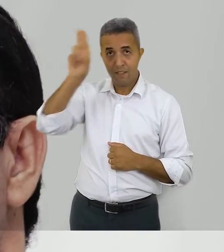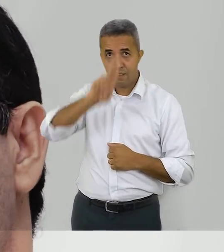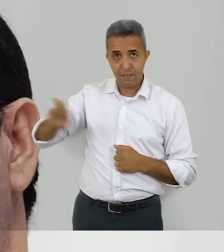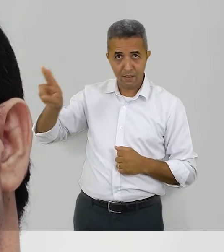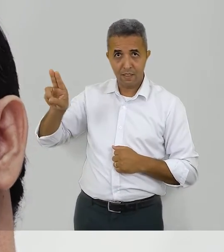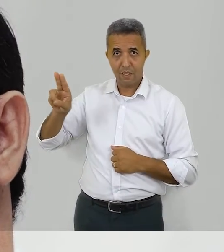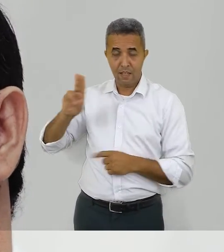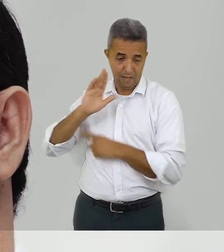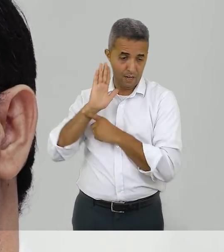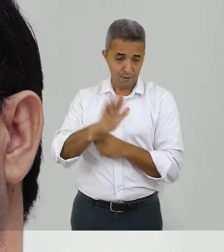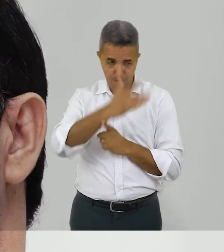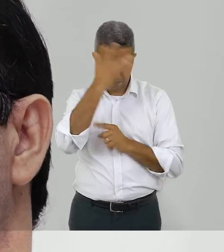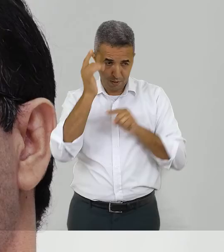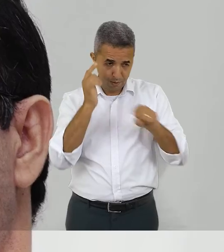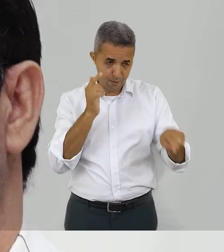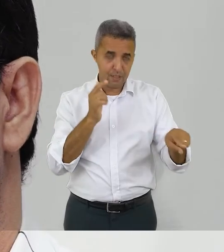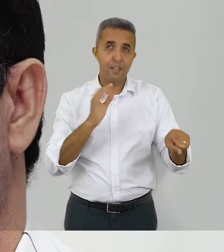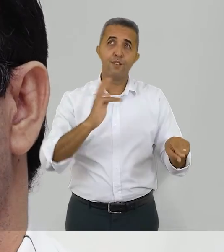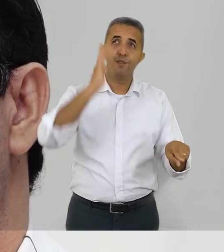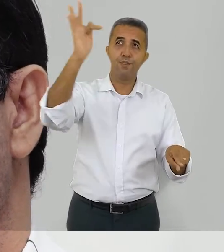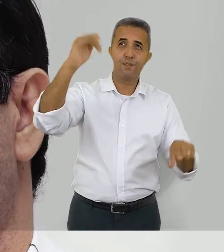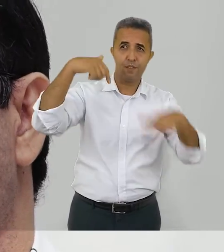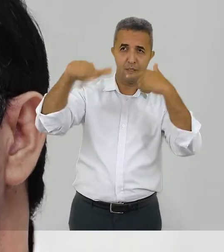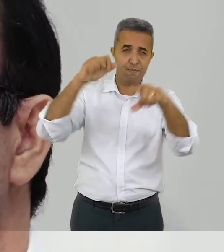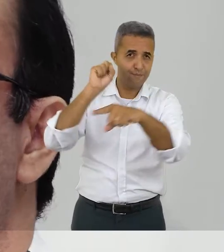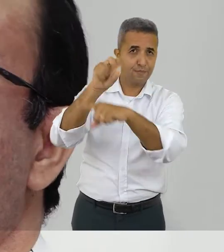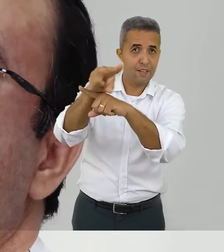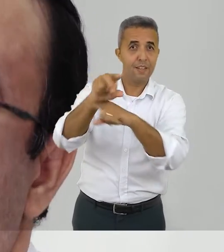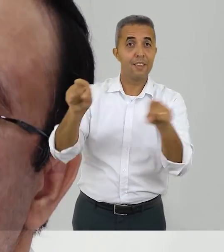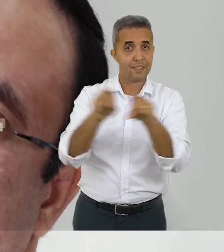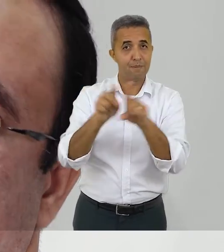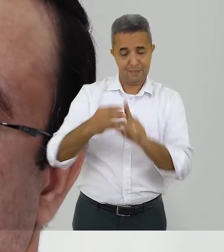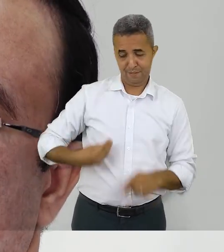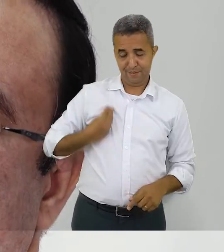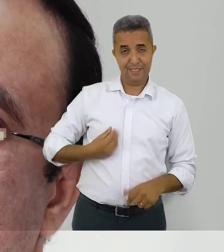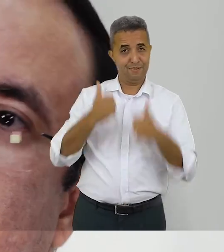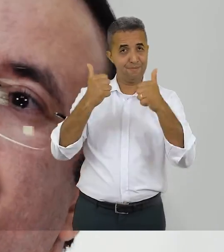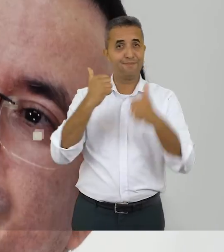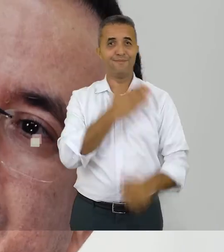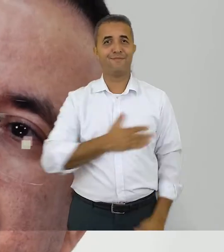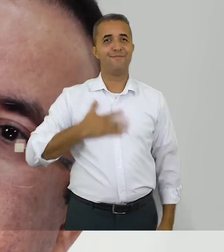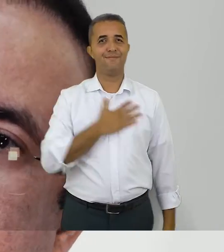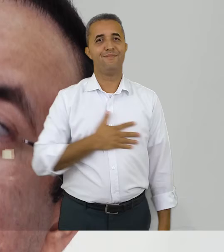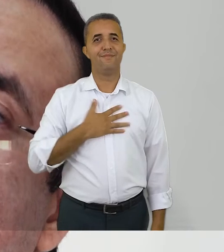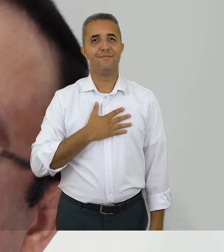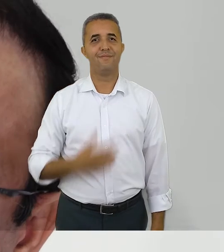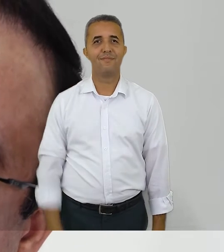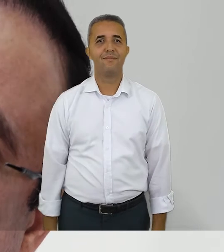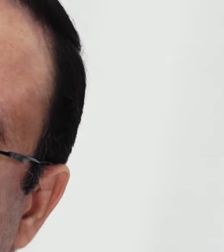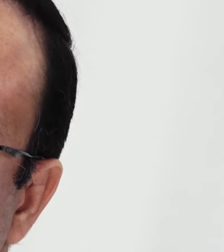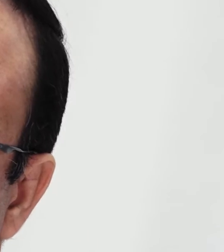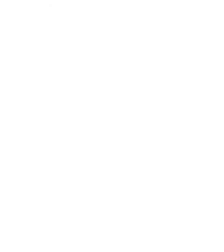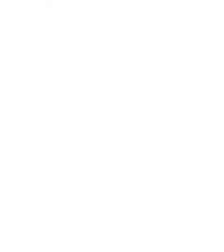campus. Então eu penso que a Universidade, ela prepara não só para o mercado de trabalho, ela prepara o seu regresso para a